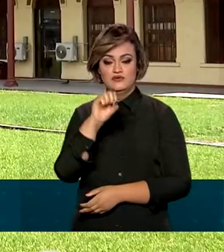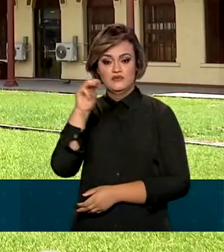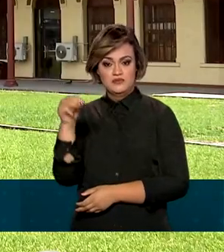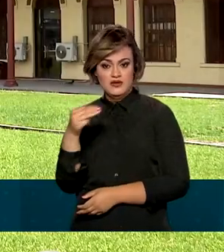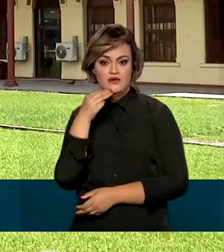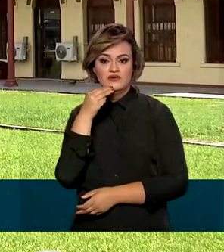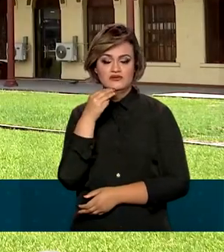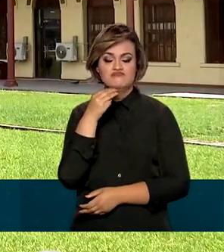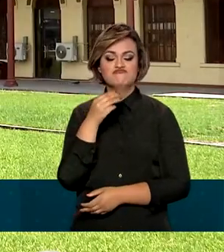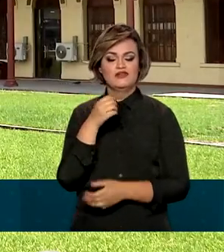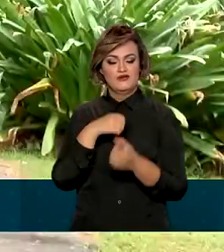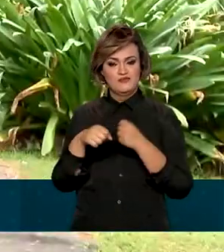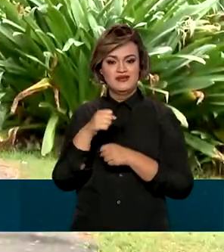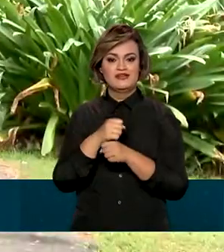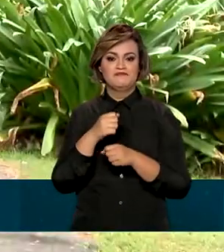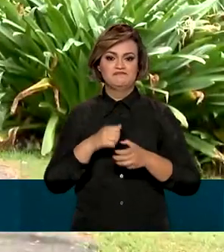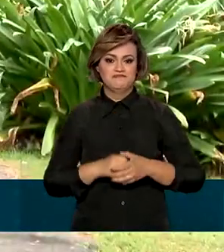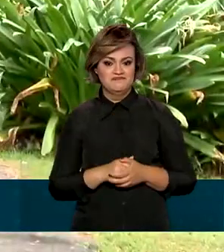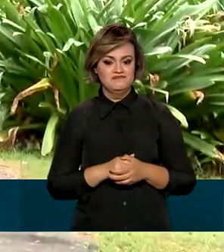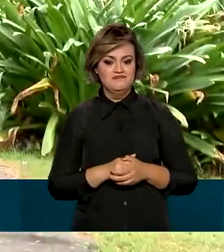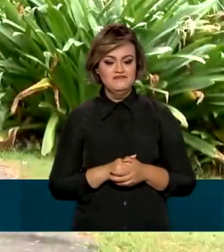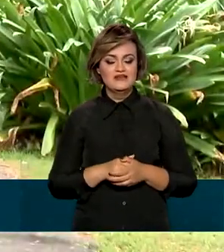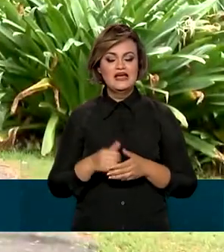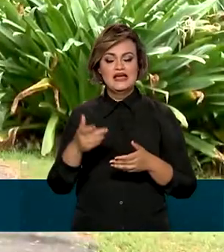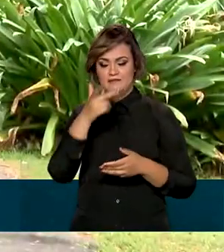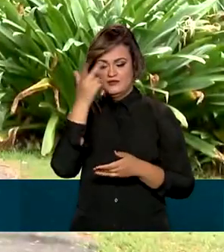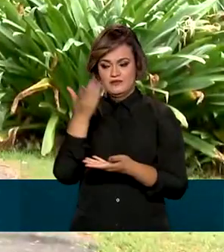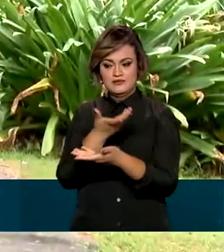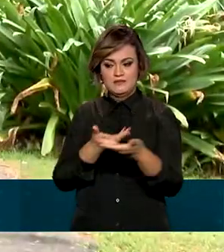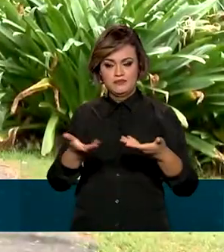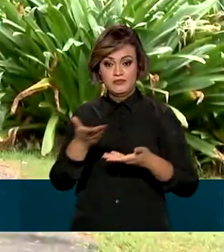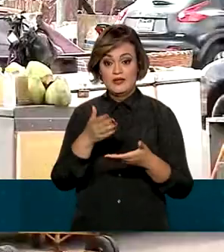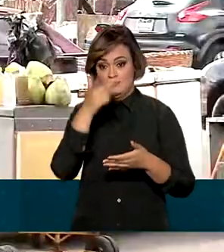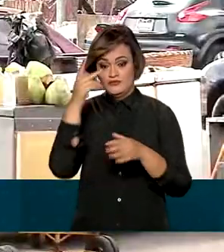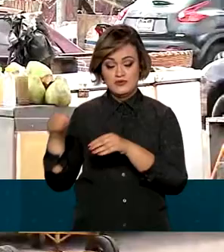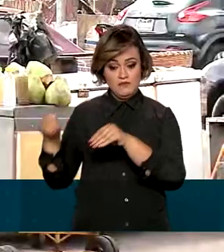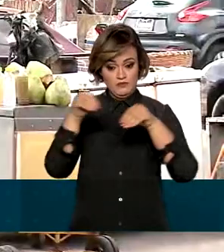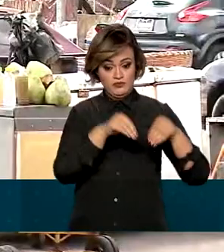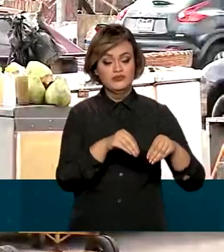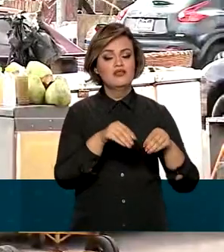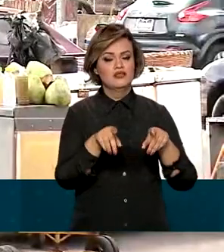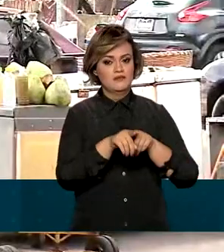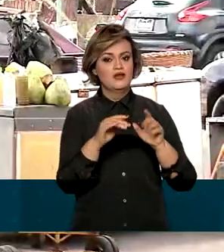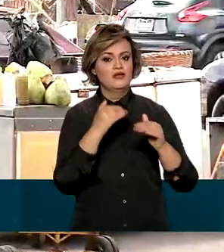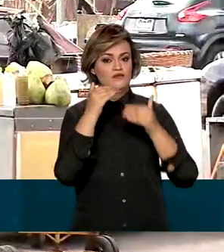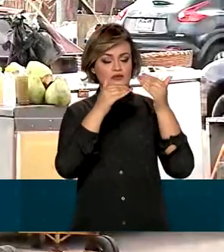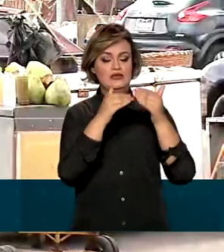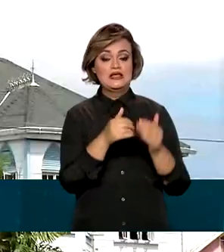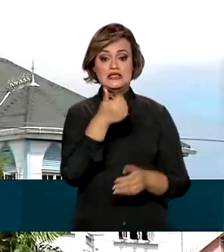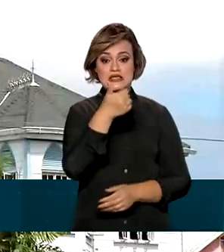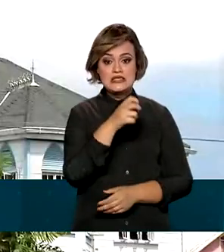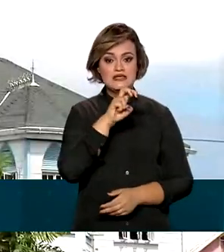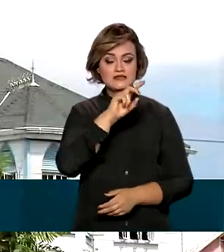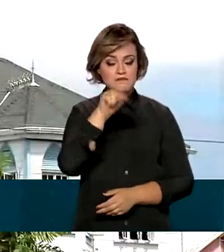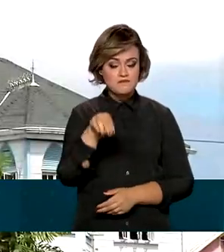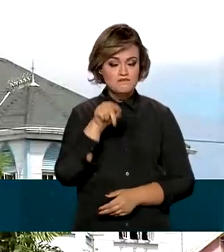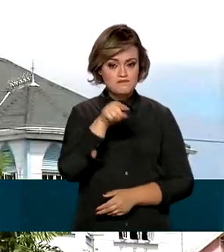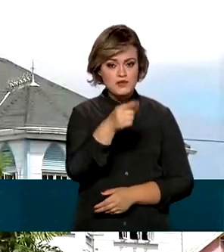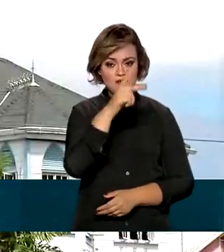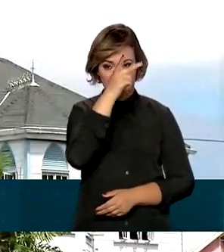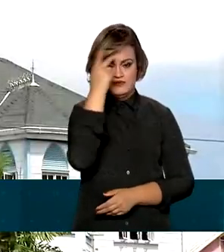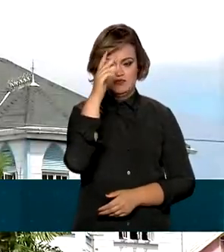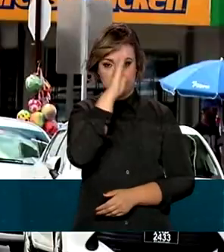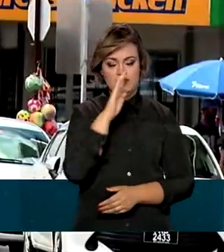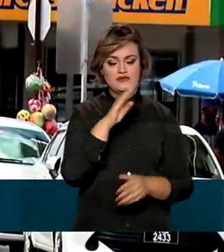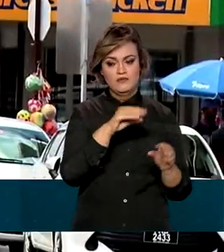em 2021. O intercâmbio de pessoas também cresce. Mais de 15 mil brasileiros moram atualmente